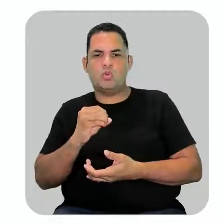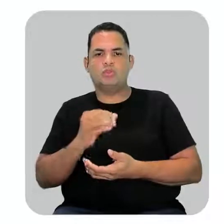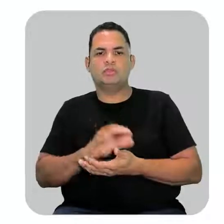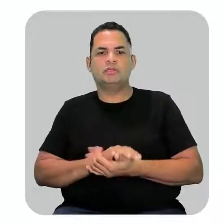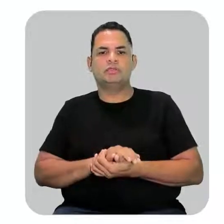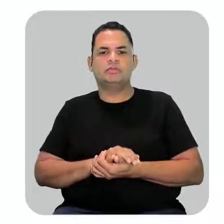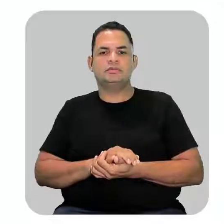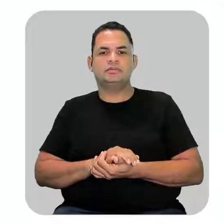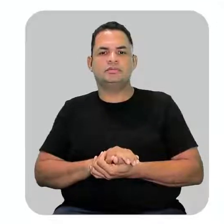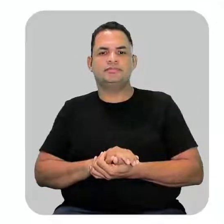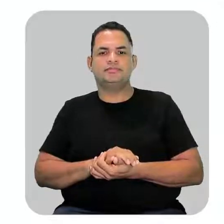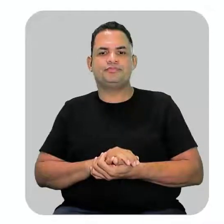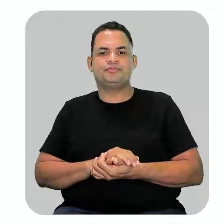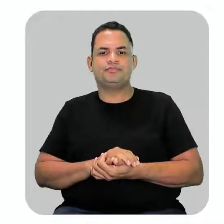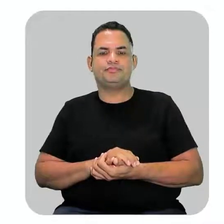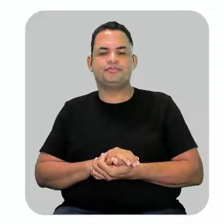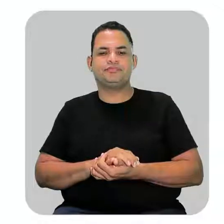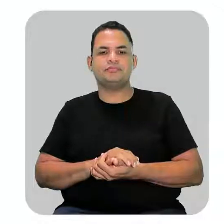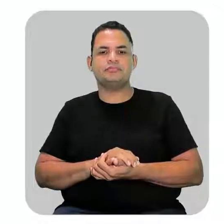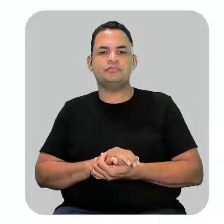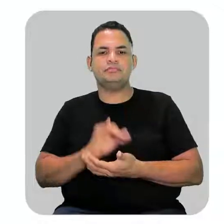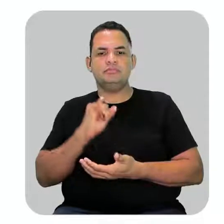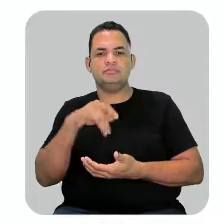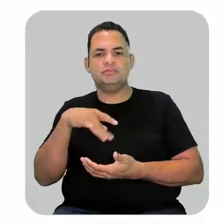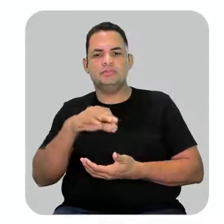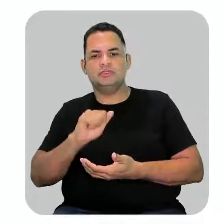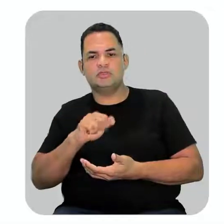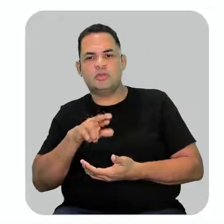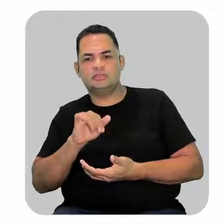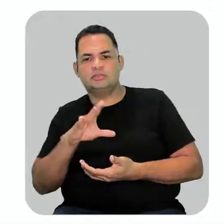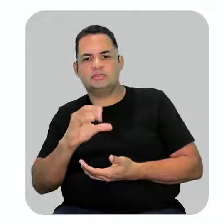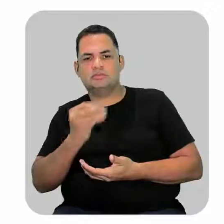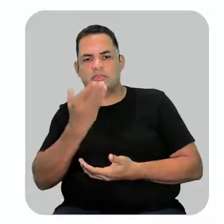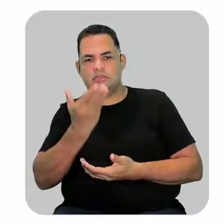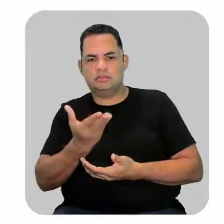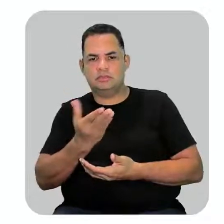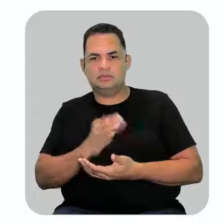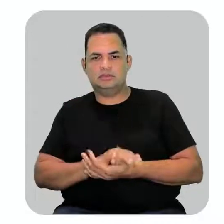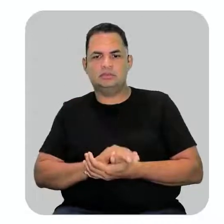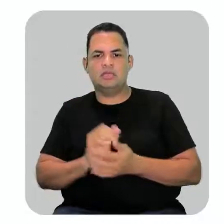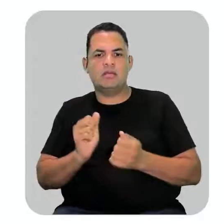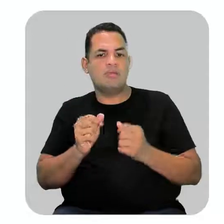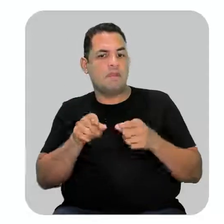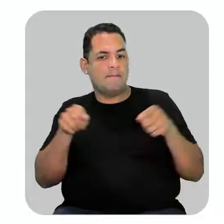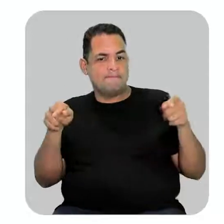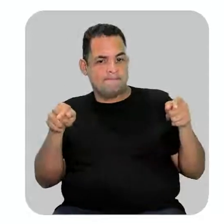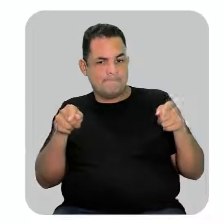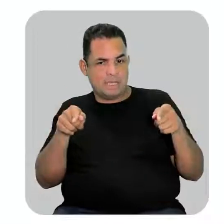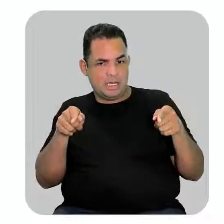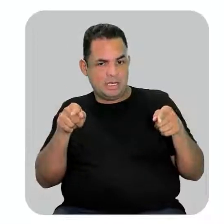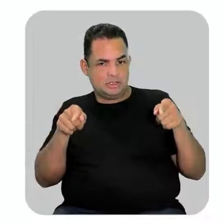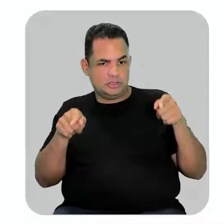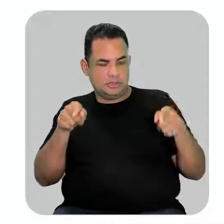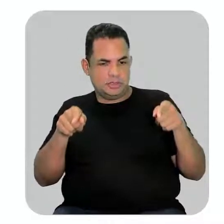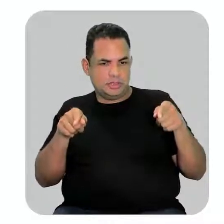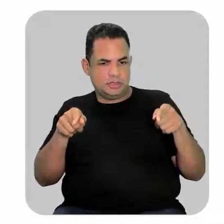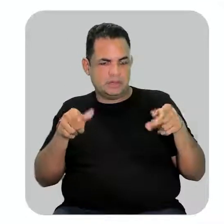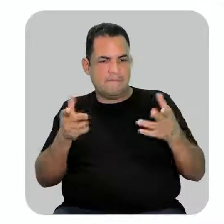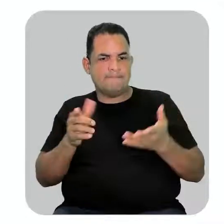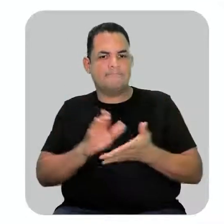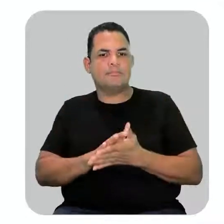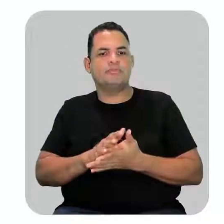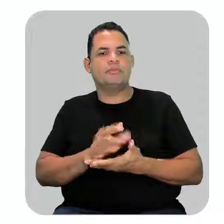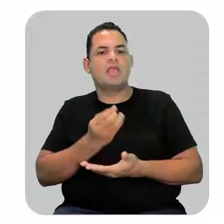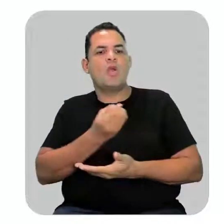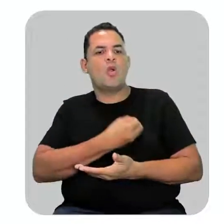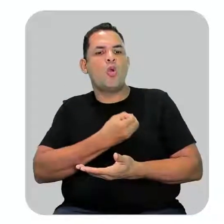em então olha só a minha insaturação está aqui mais próxima dessa extremidade então eu